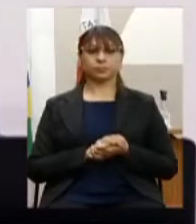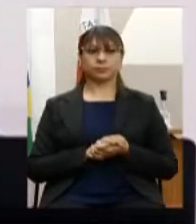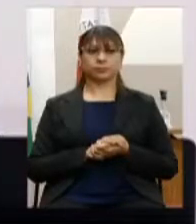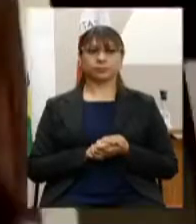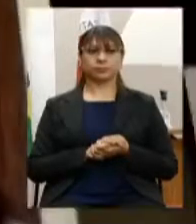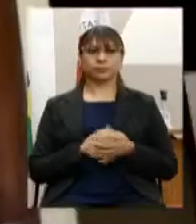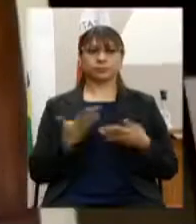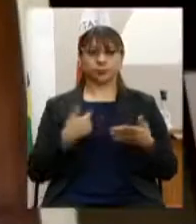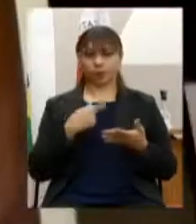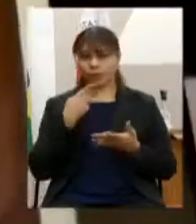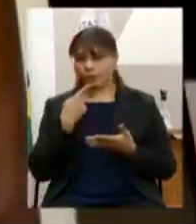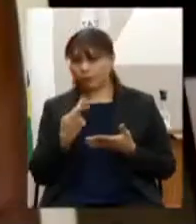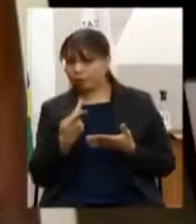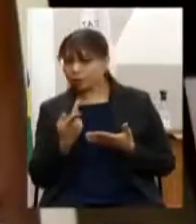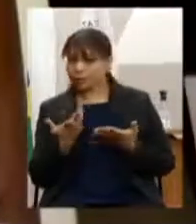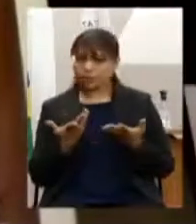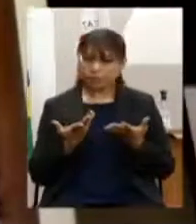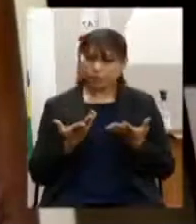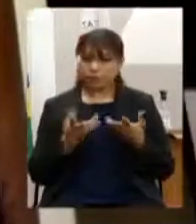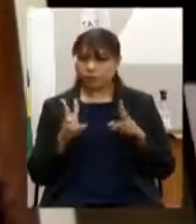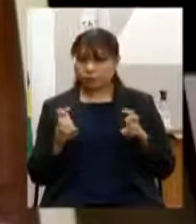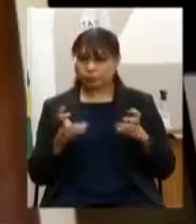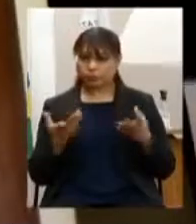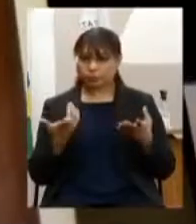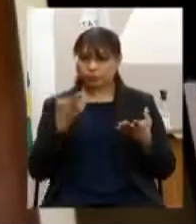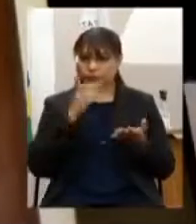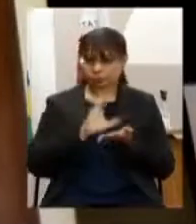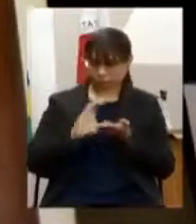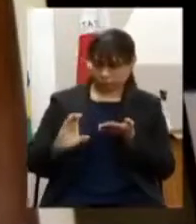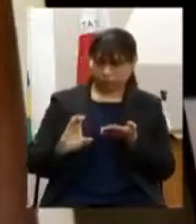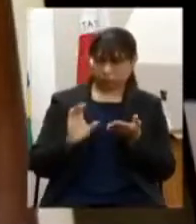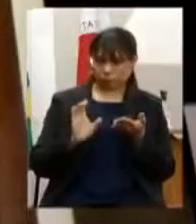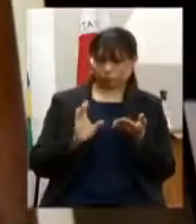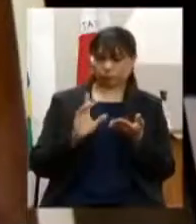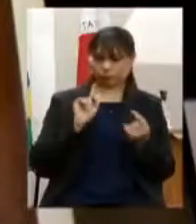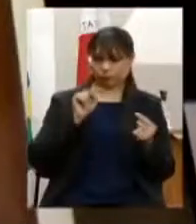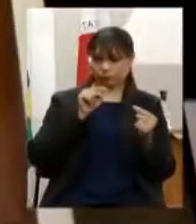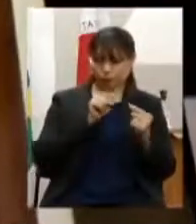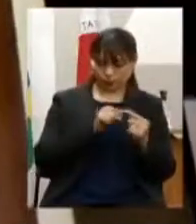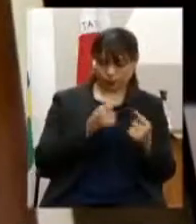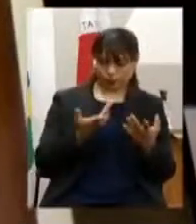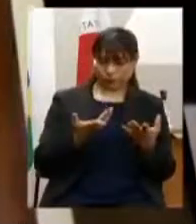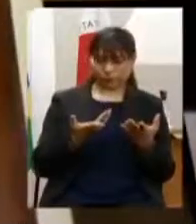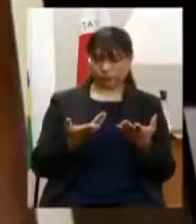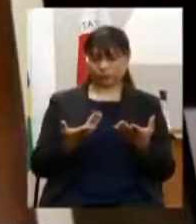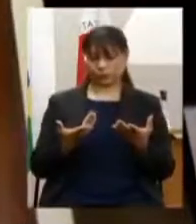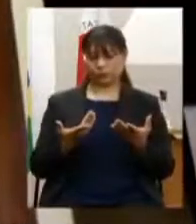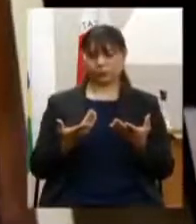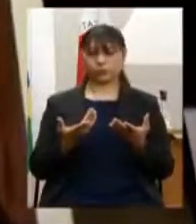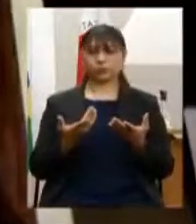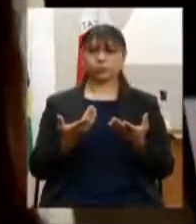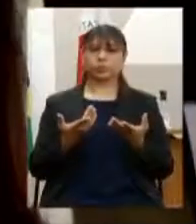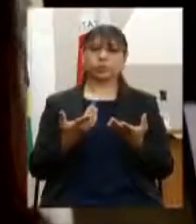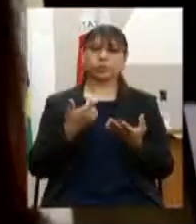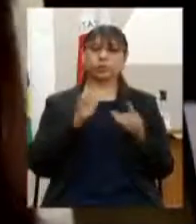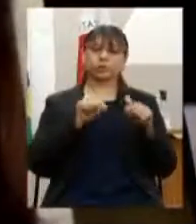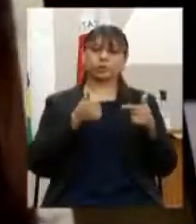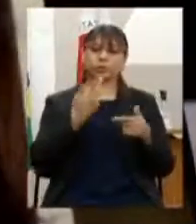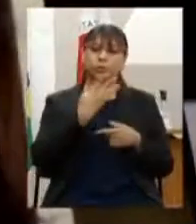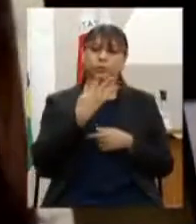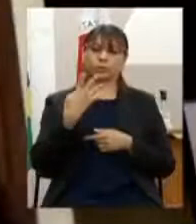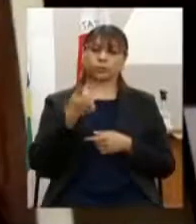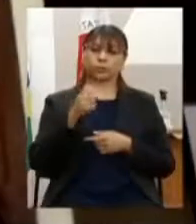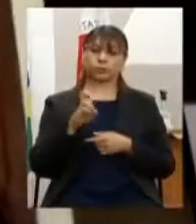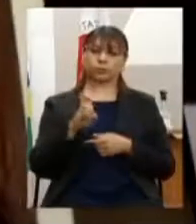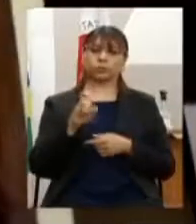eu estava falando de acrescentar recursos à meta financeira 2021 da ação 4415 que é o recrutamento